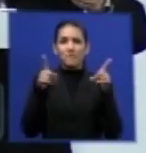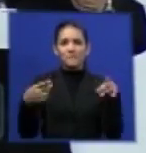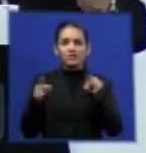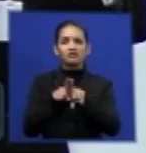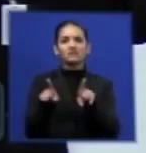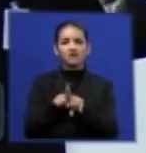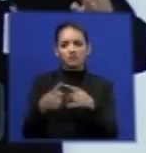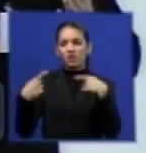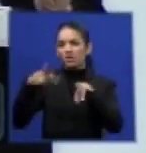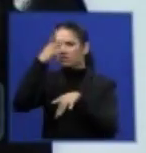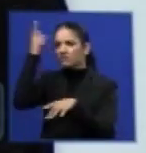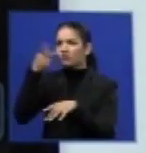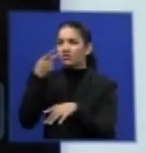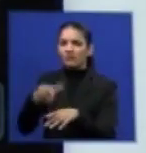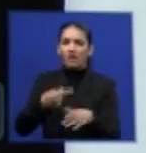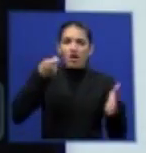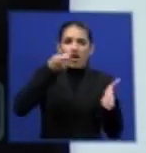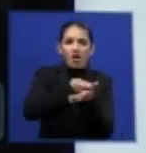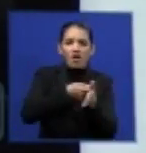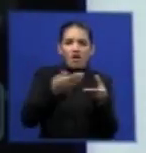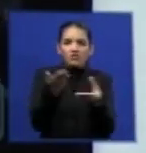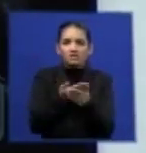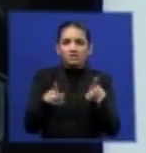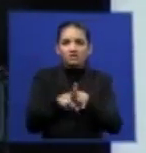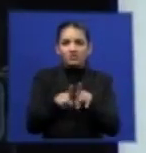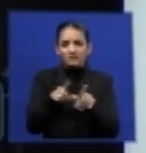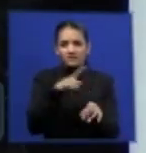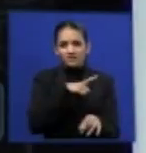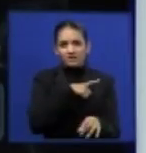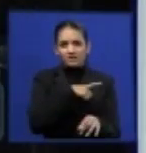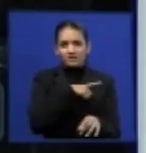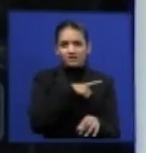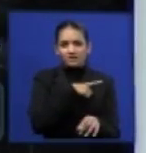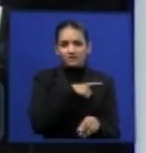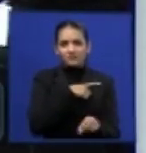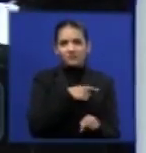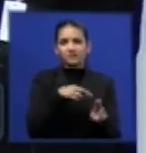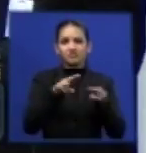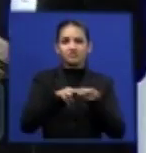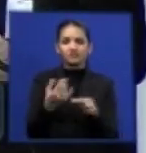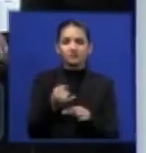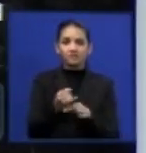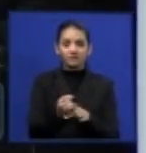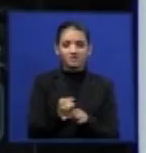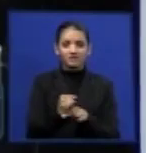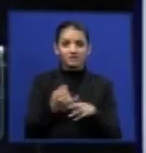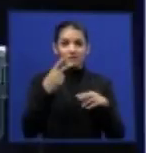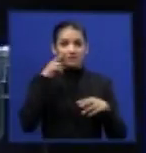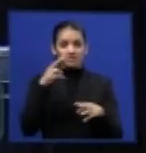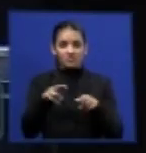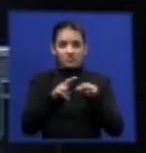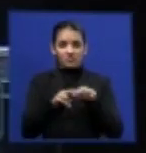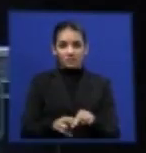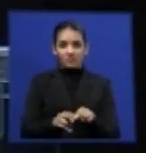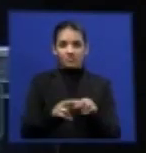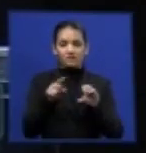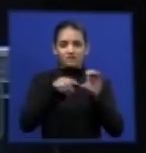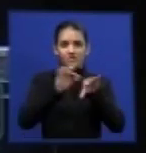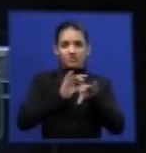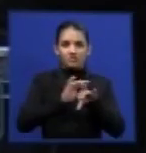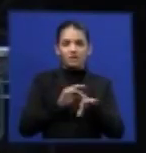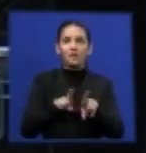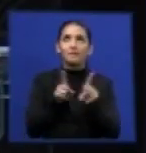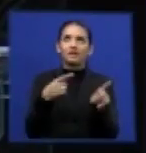até quem diga que a ação tem um dirigismo em relação aos reparadores. Bom, então, o que me faz